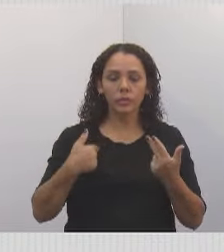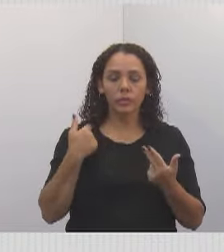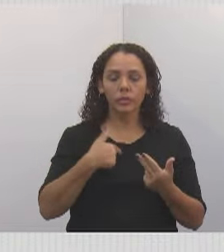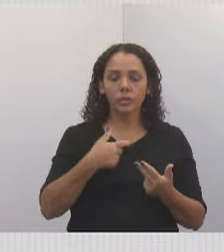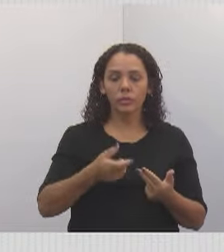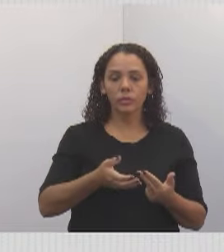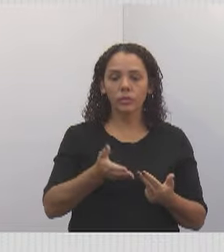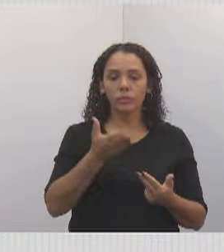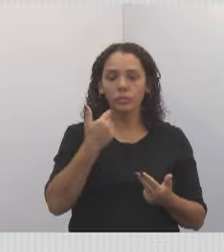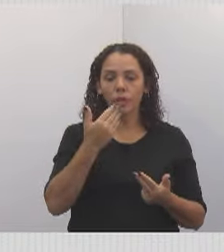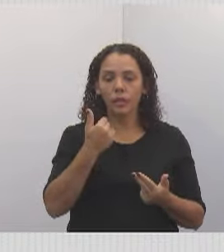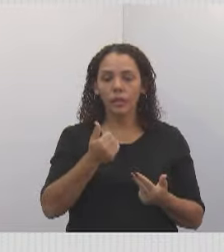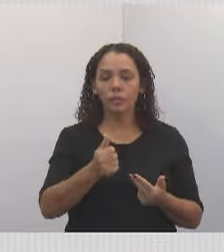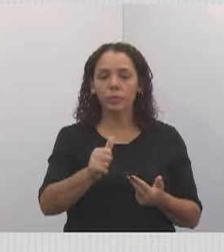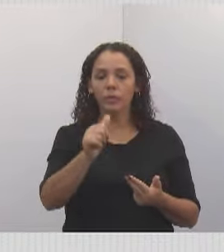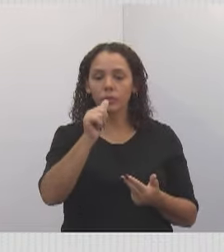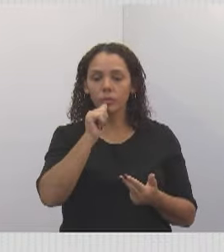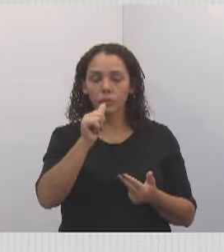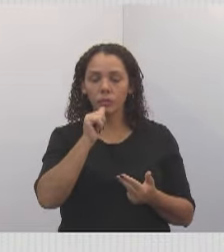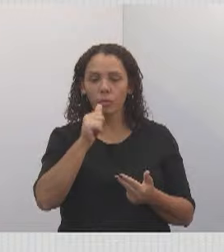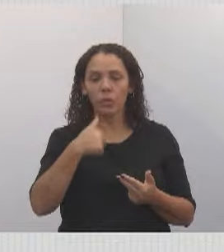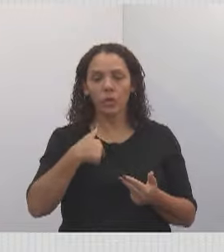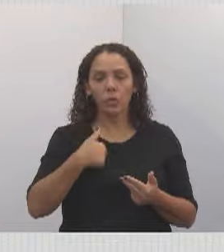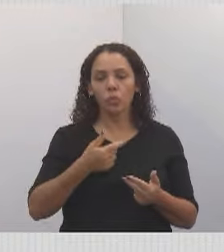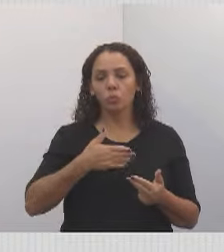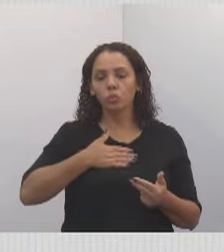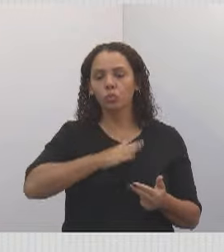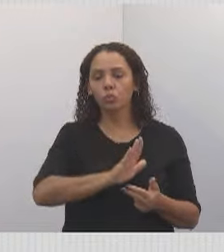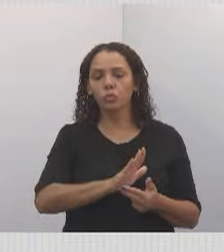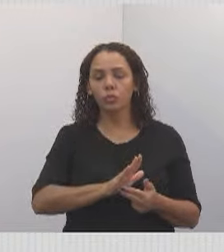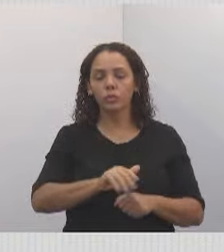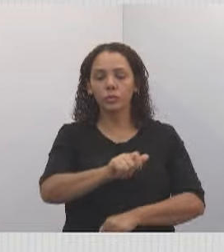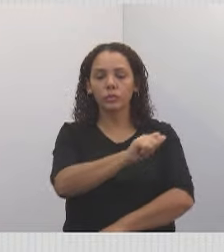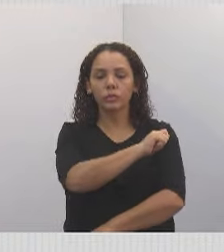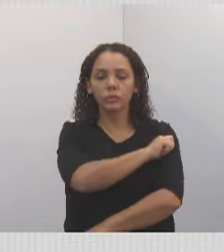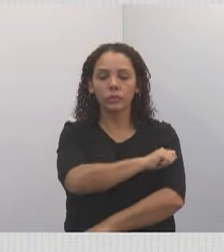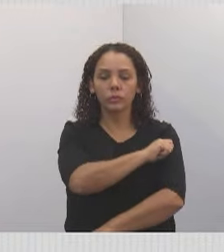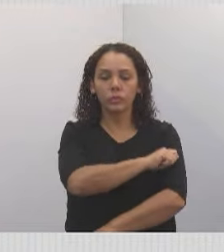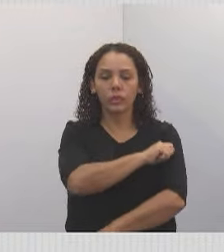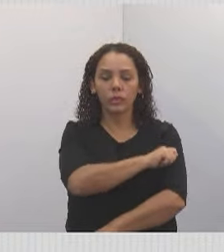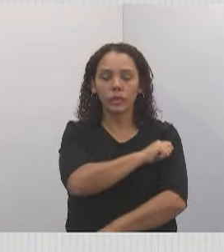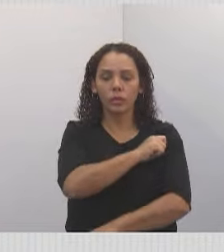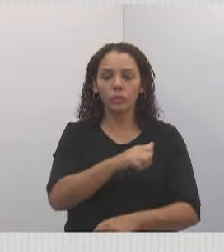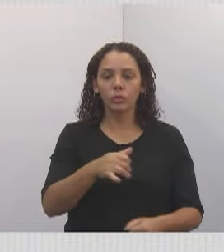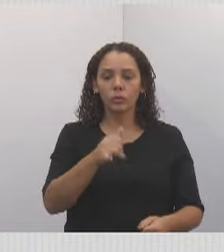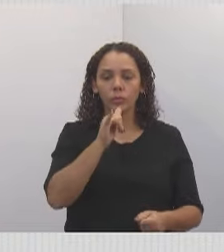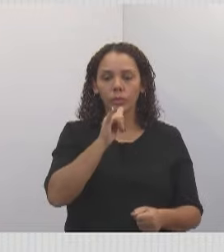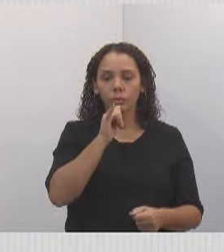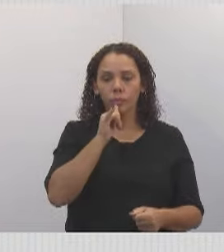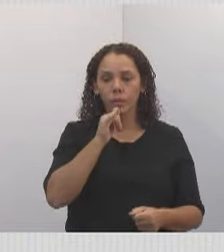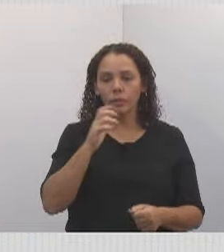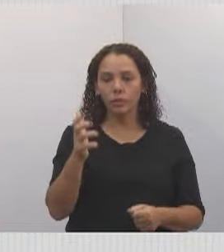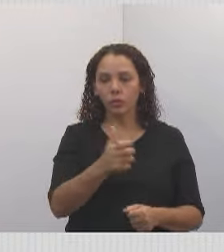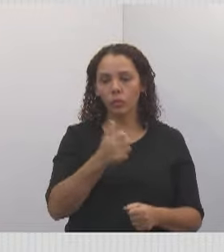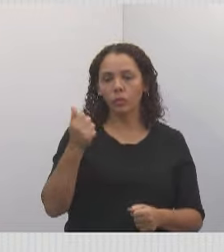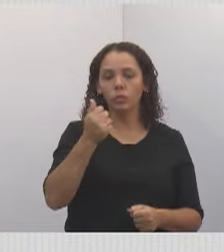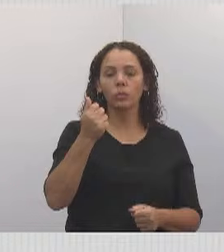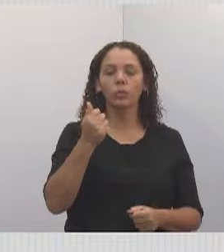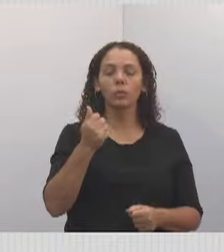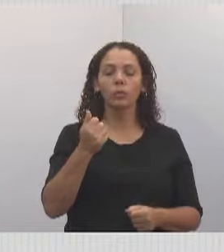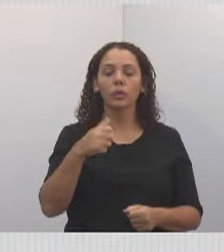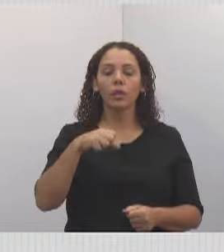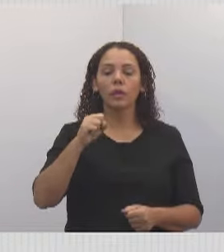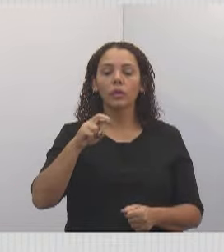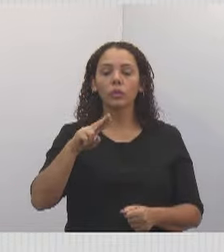só para informação, eu não tenho hábito de consumo de bebida alcoólica, tá bom? Então, esse copo era um copo de suco de morango,